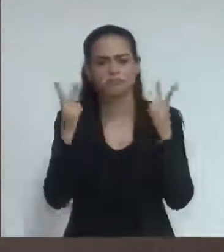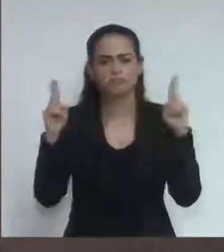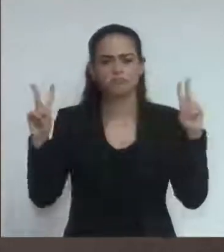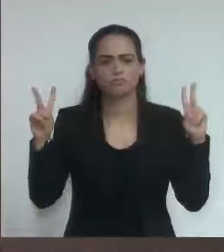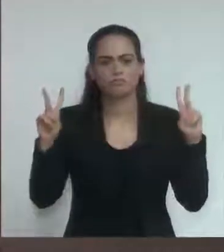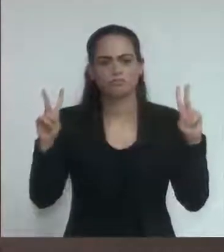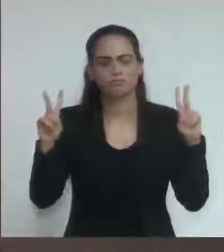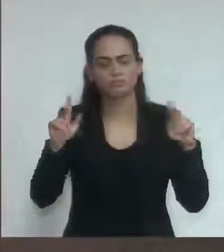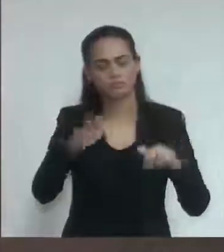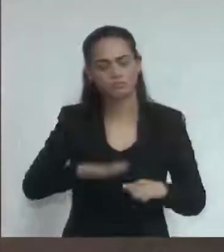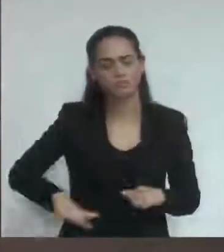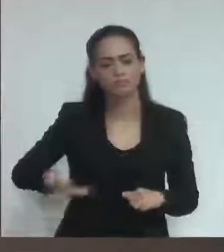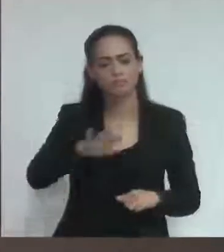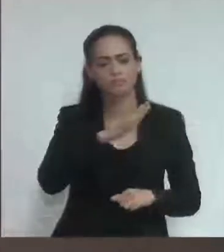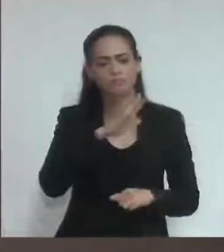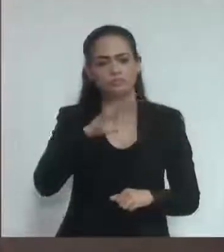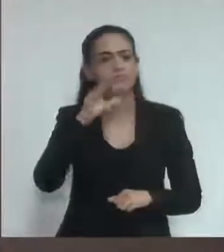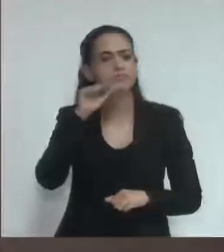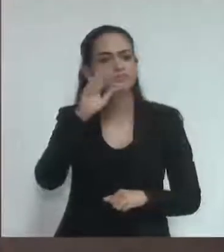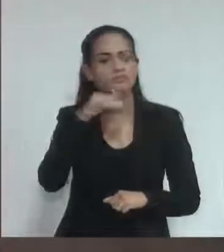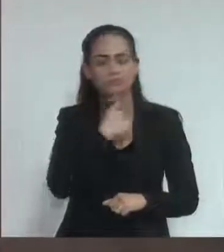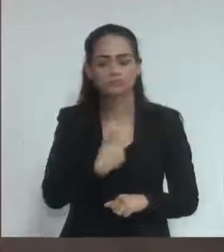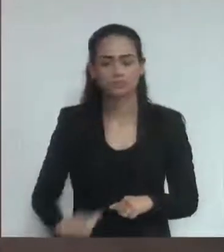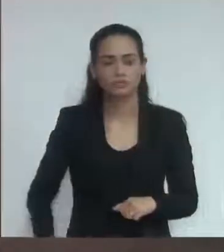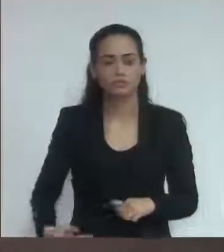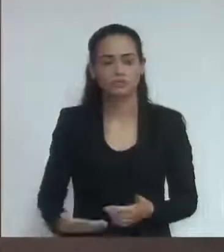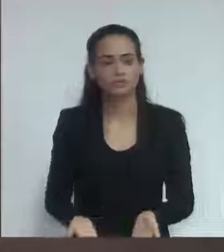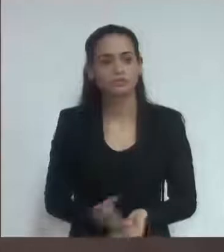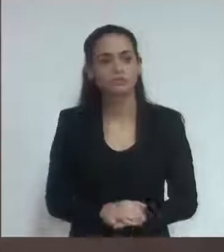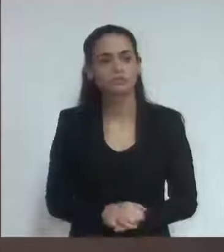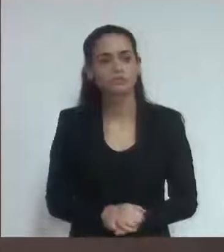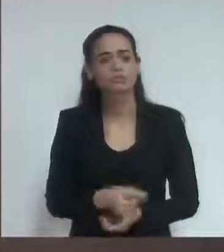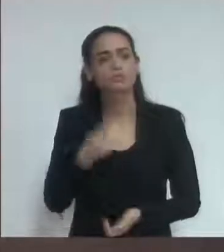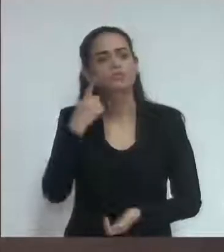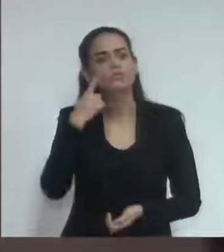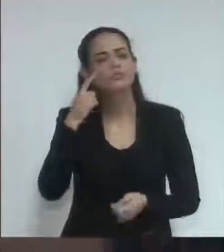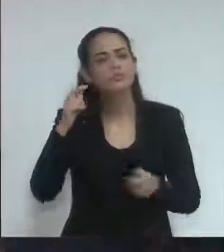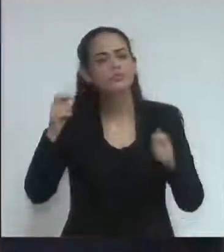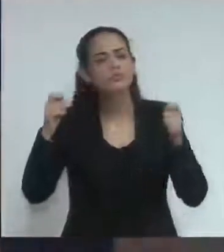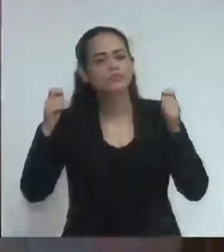eu vi uma placa isso é exatamente isso que eu vou falar estúpidos